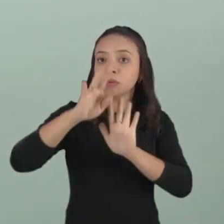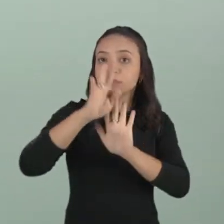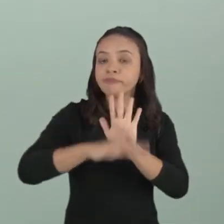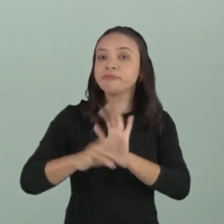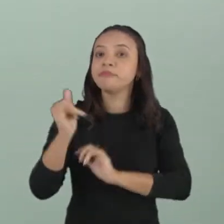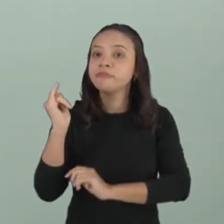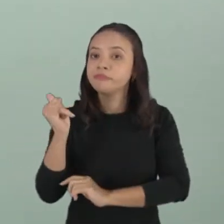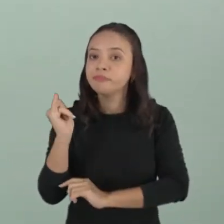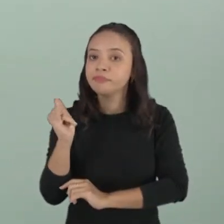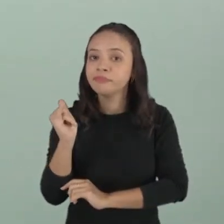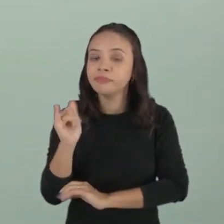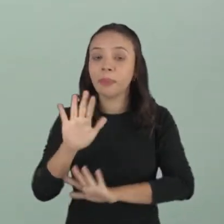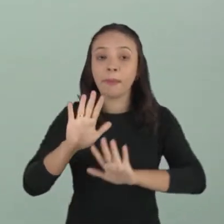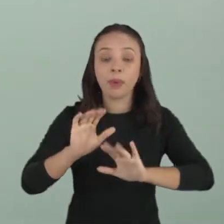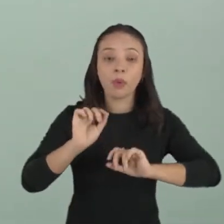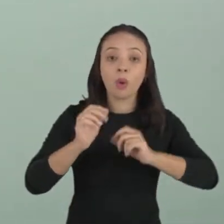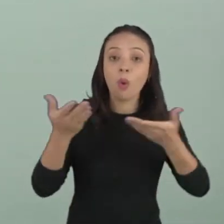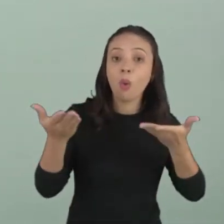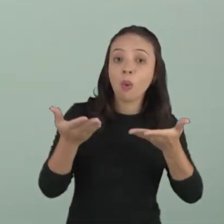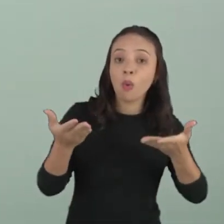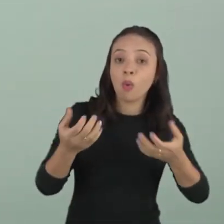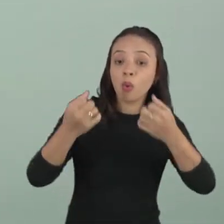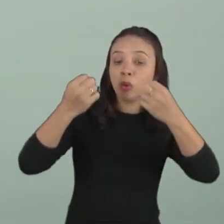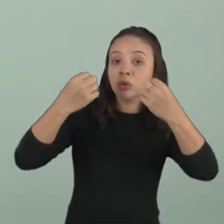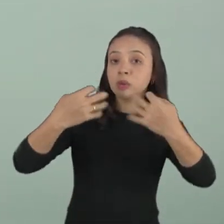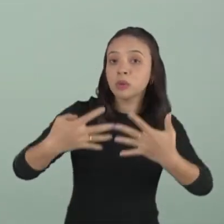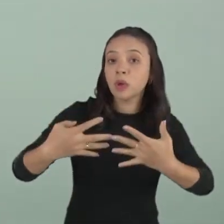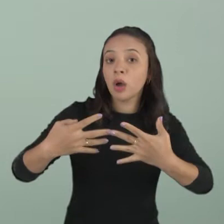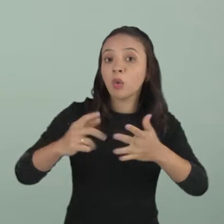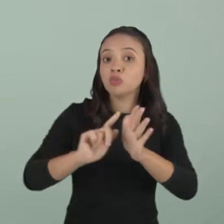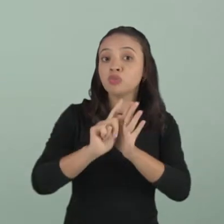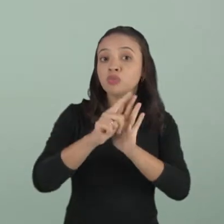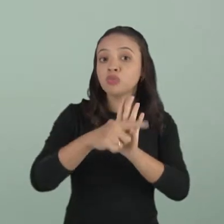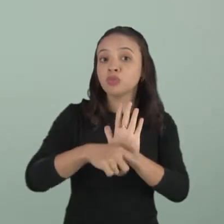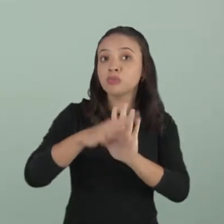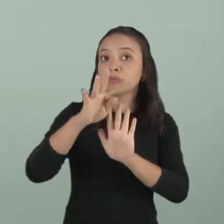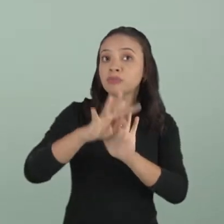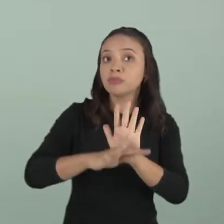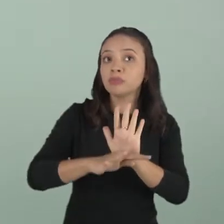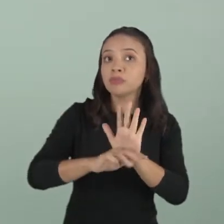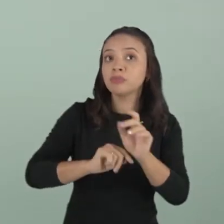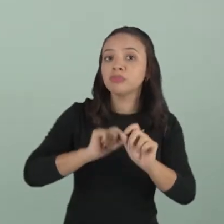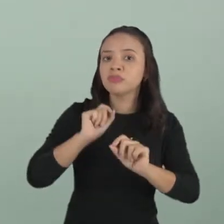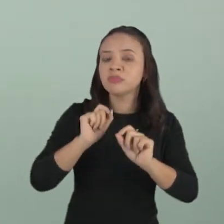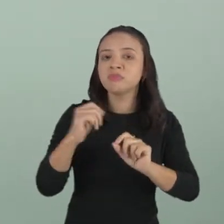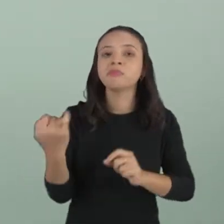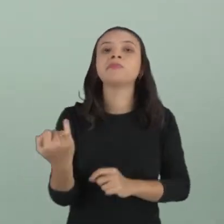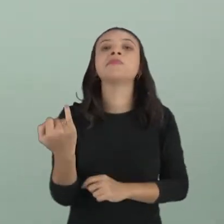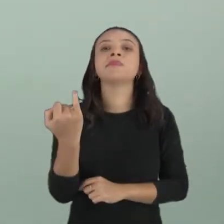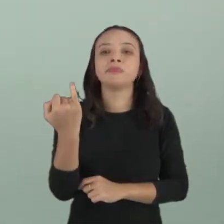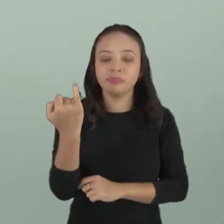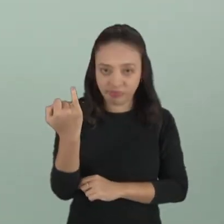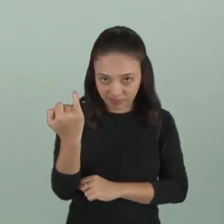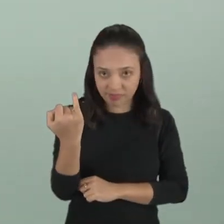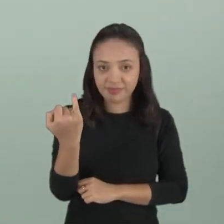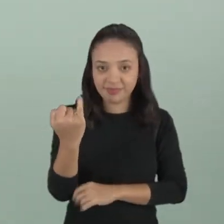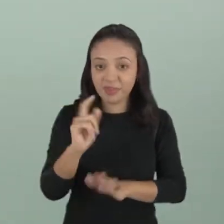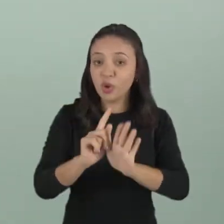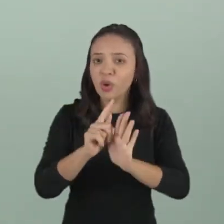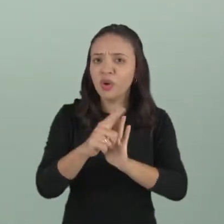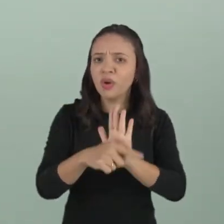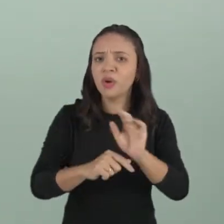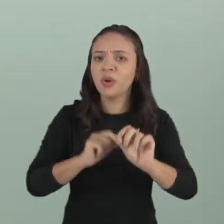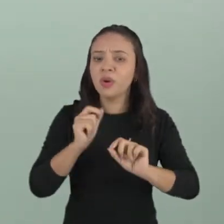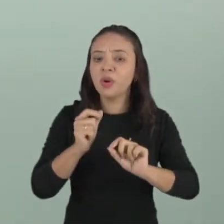narrativos, mas hoje nós vamos falar de um gênero textual, um gênero textual muito importante, um gênero